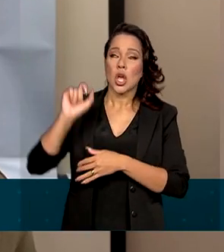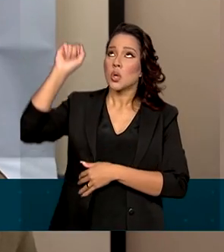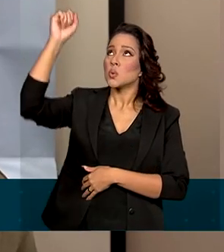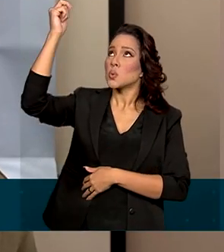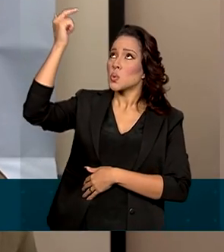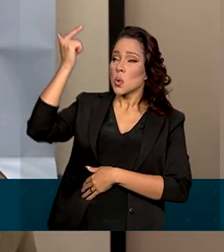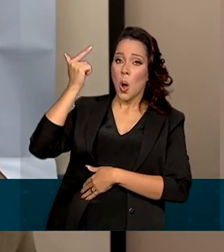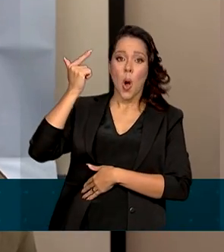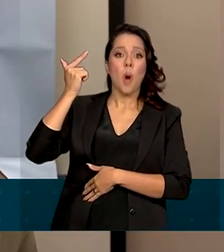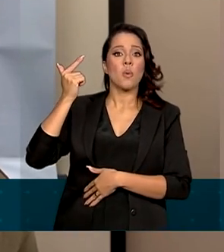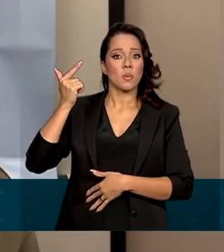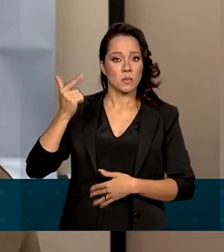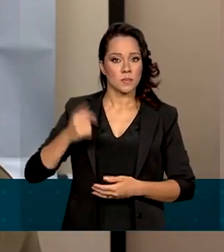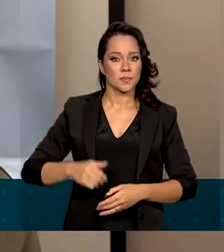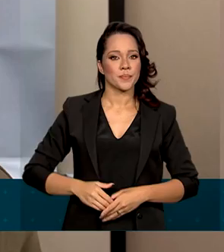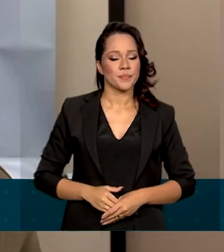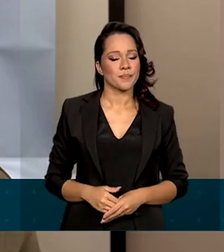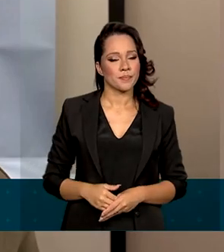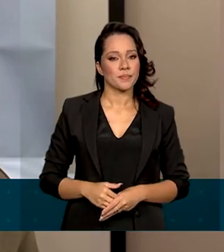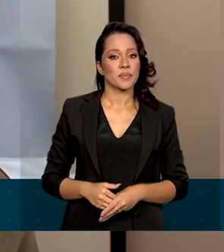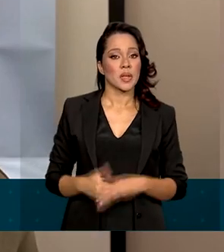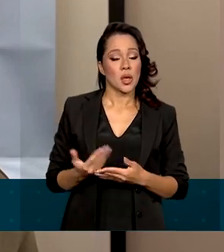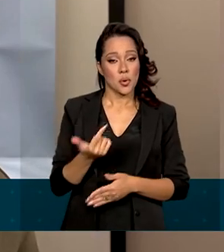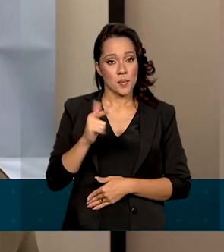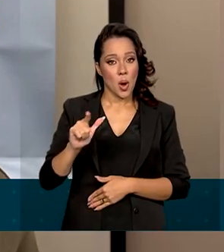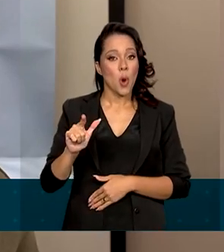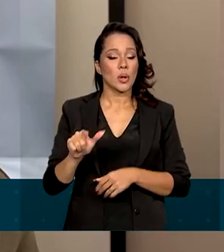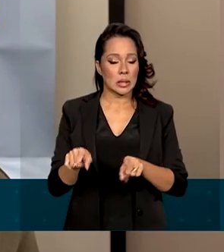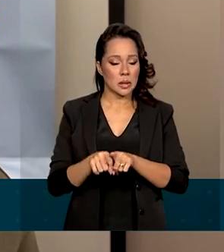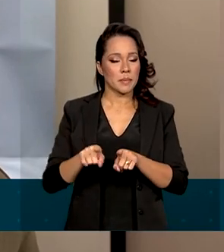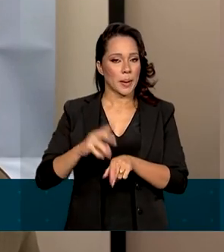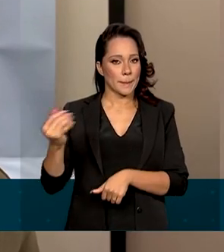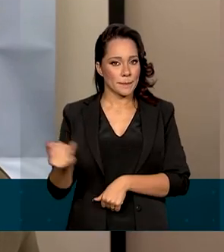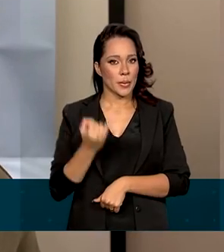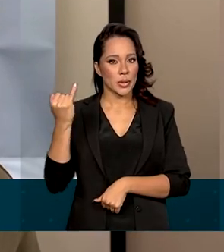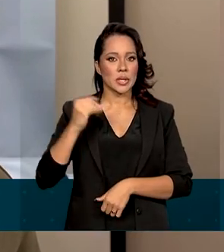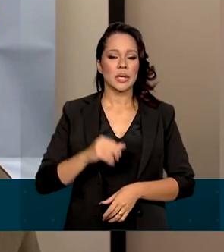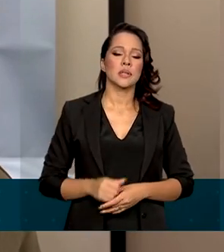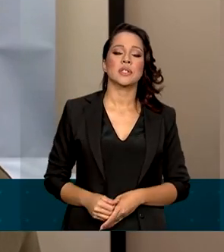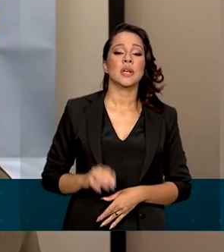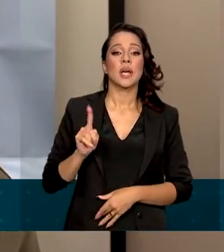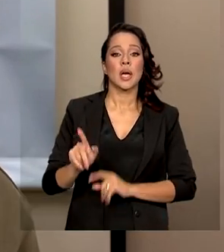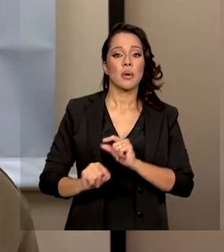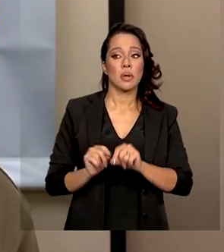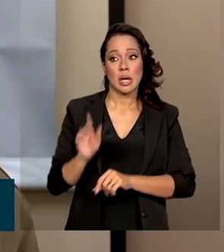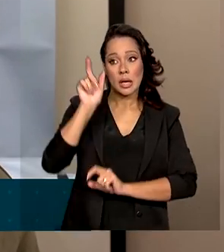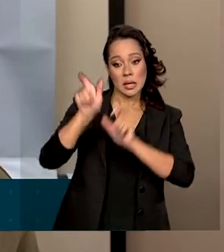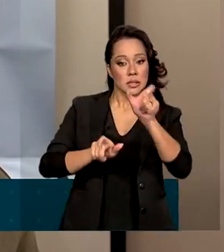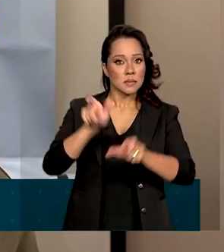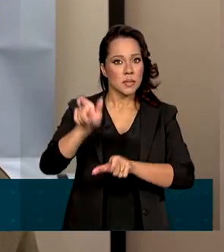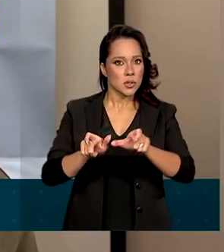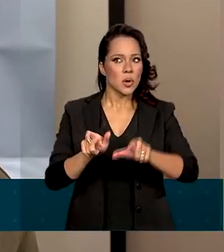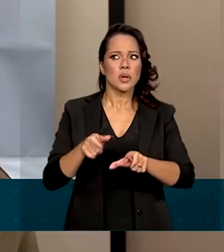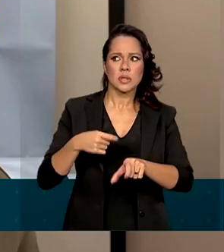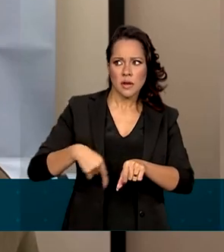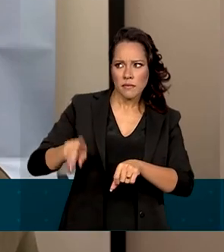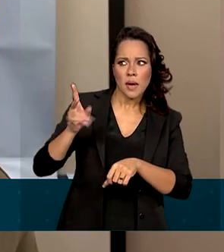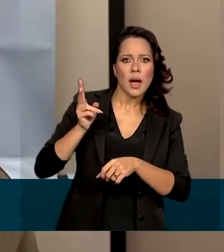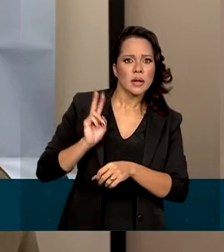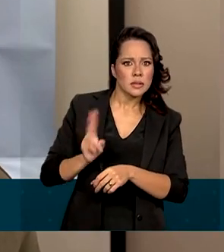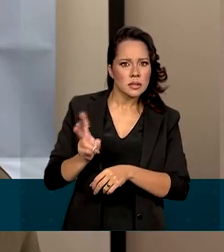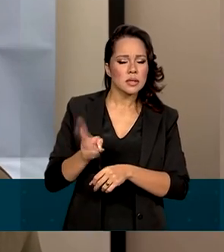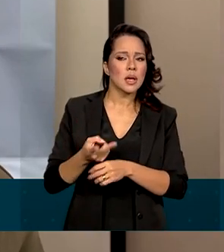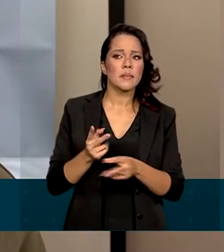ultravioletas do sol. Uma outra medida bastante importante é que essas pessoas procurem sempre